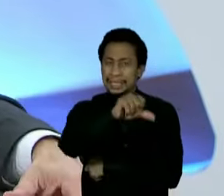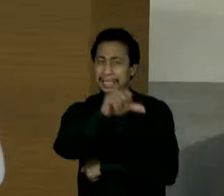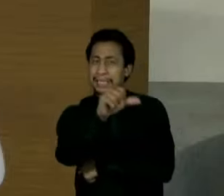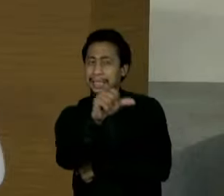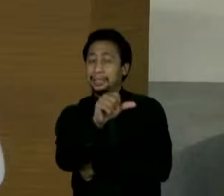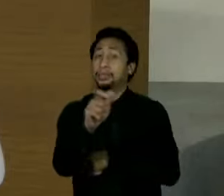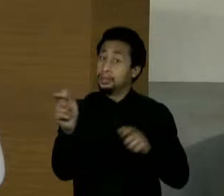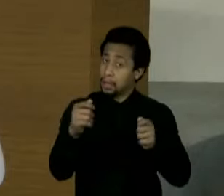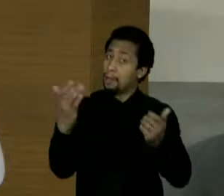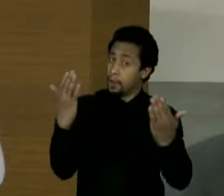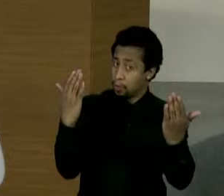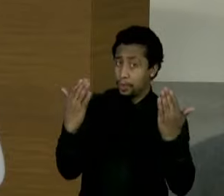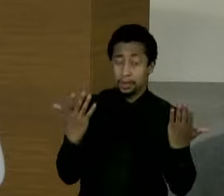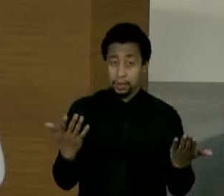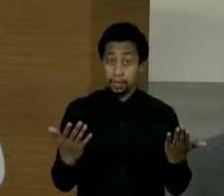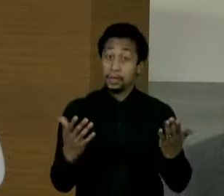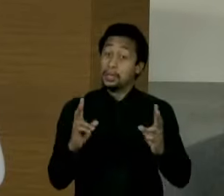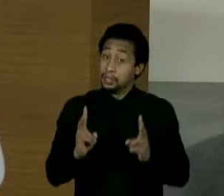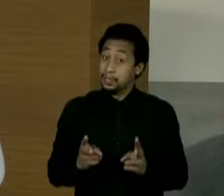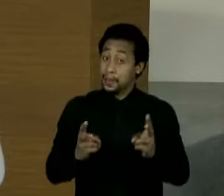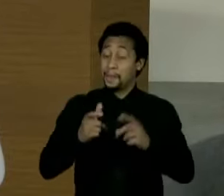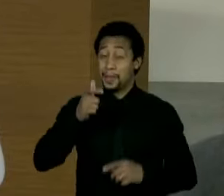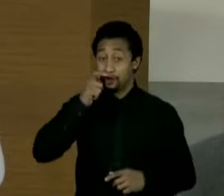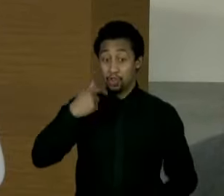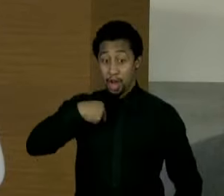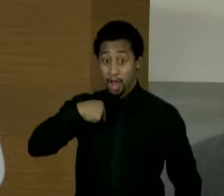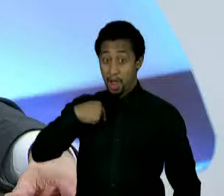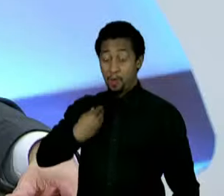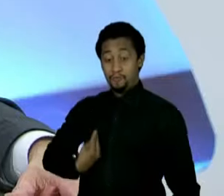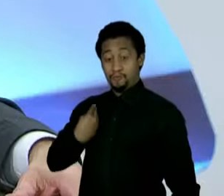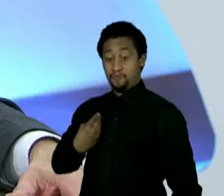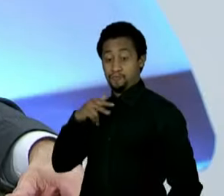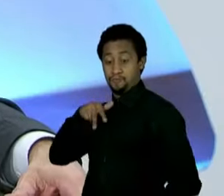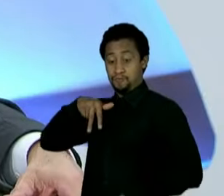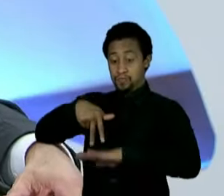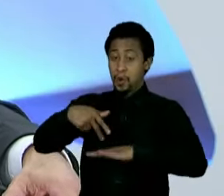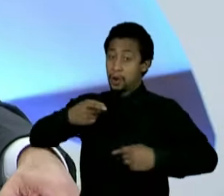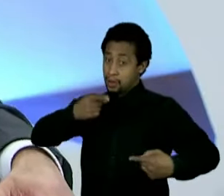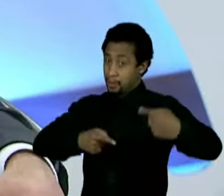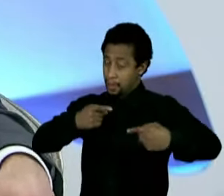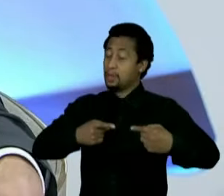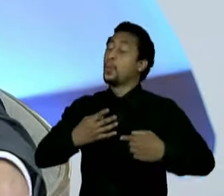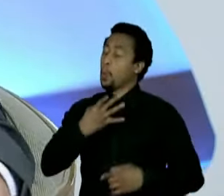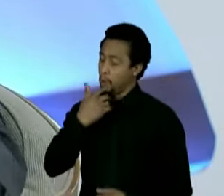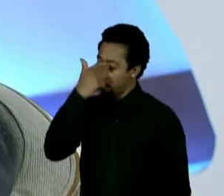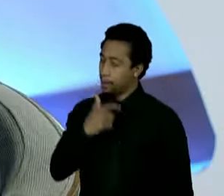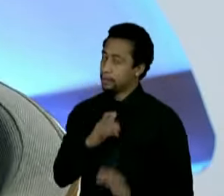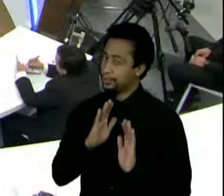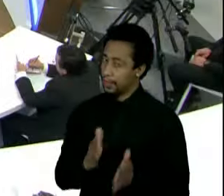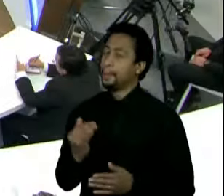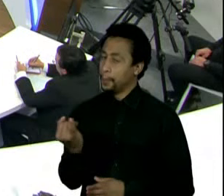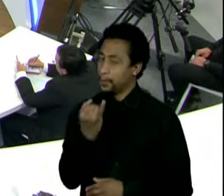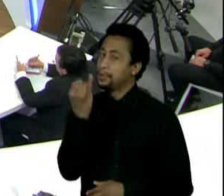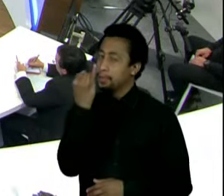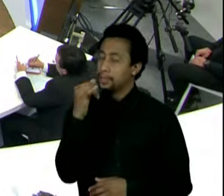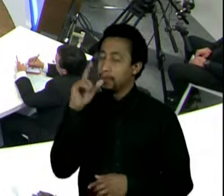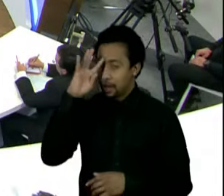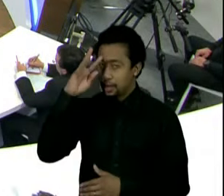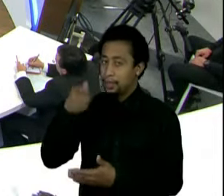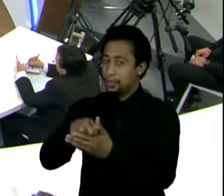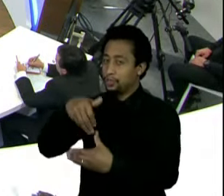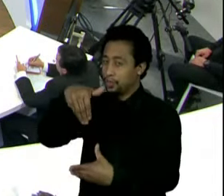diferentes. Então, eu penso que são fatores importantes para a minha eleição. Leonardo, por favor.